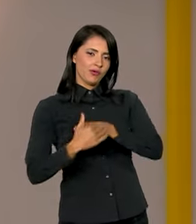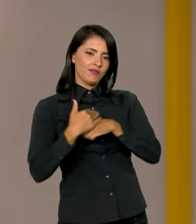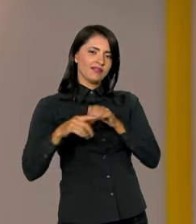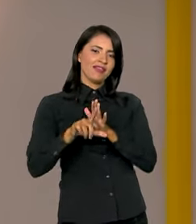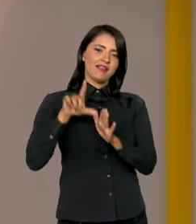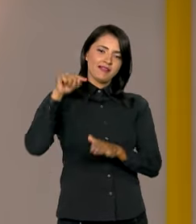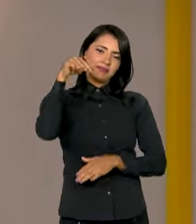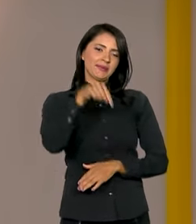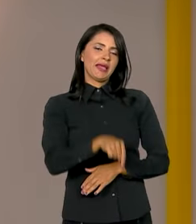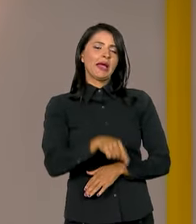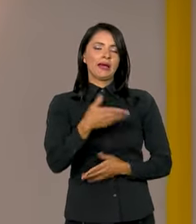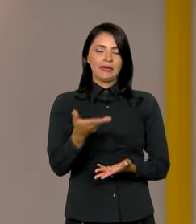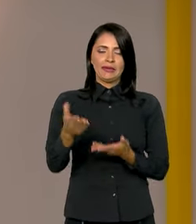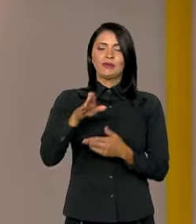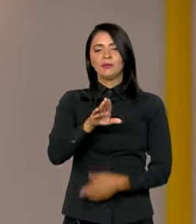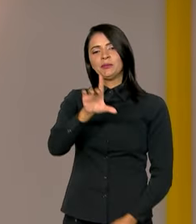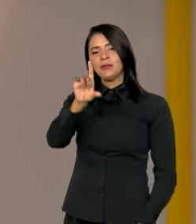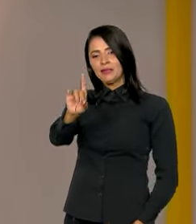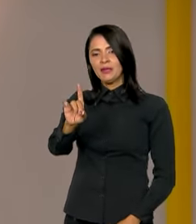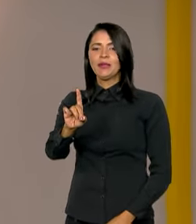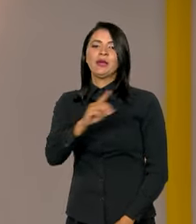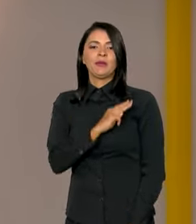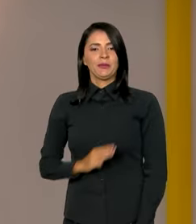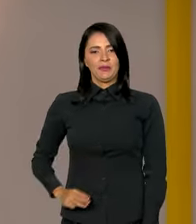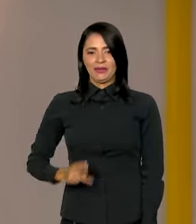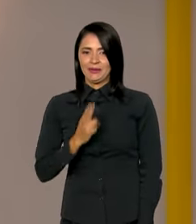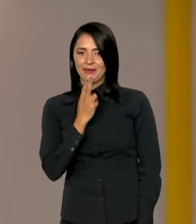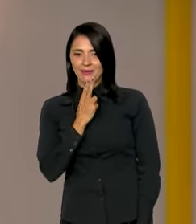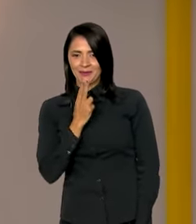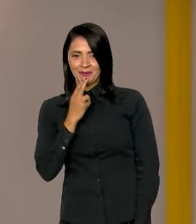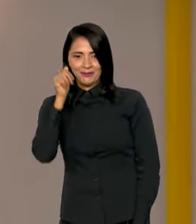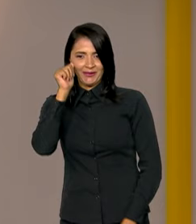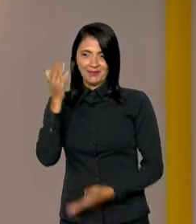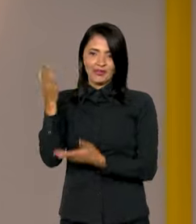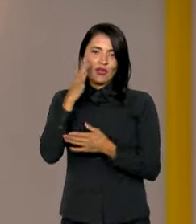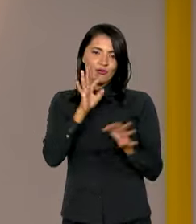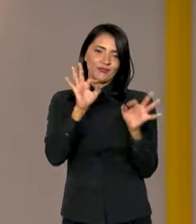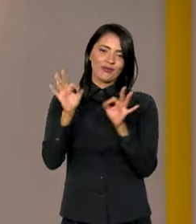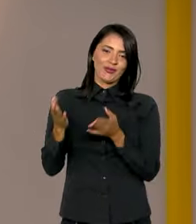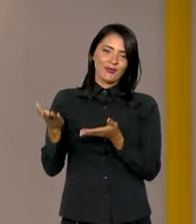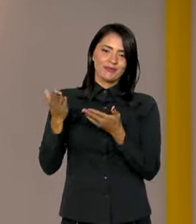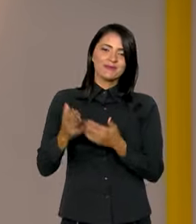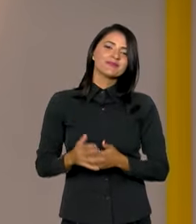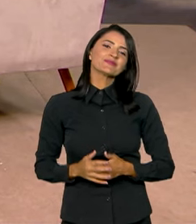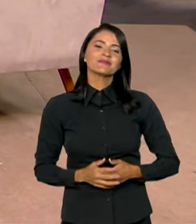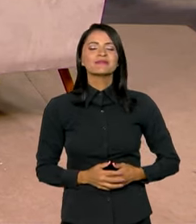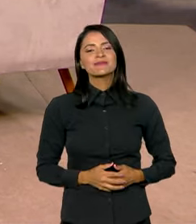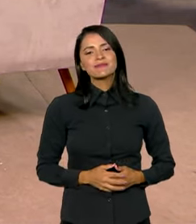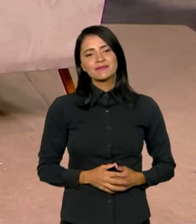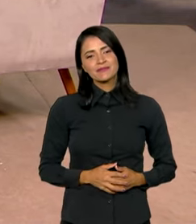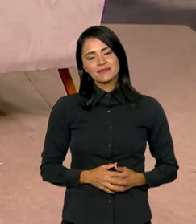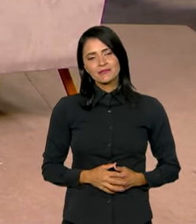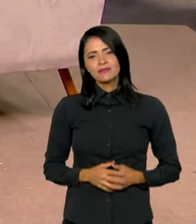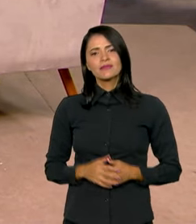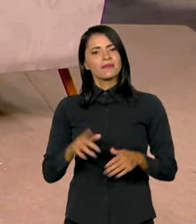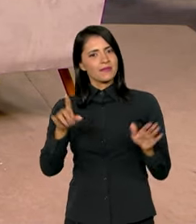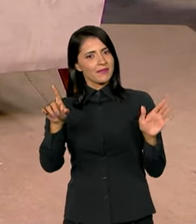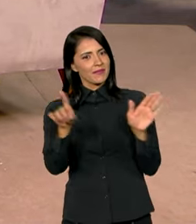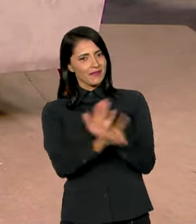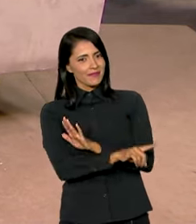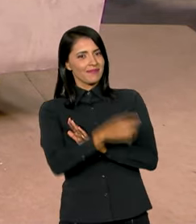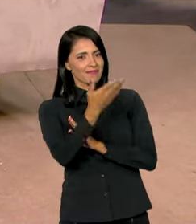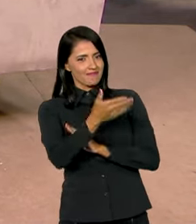mais cedo aqui no Estúdio do Brasil em Dia com a ministra Simone Tebit. Confira a entrevista aí. Ministra do